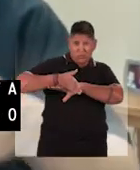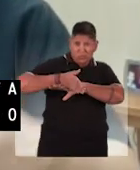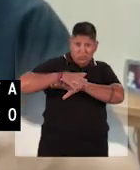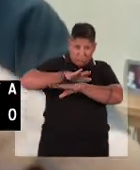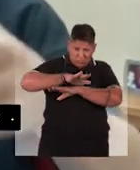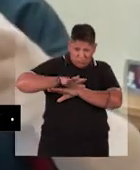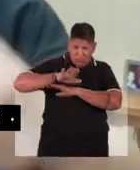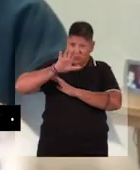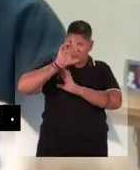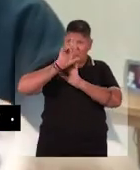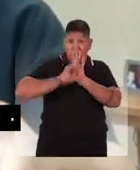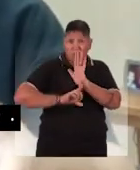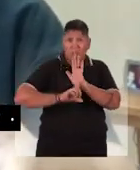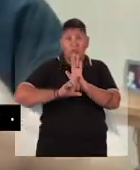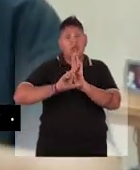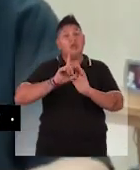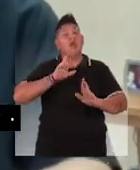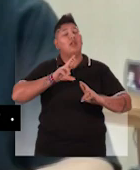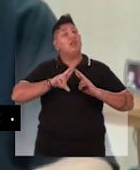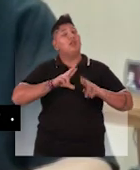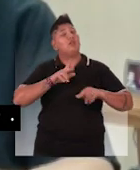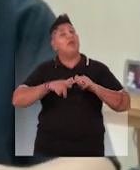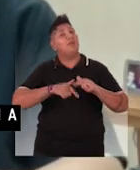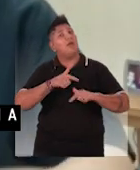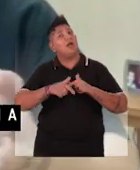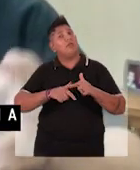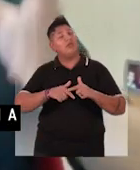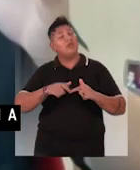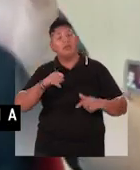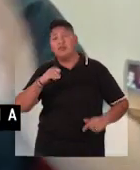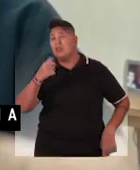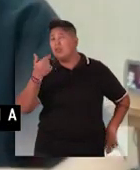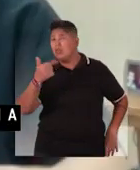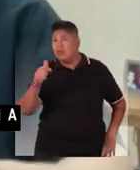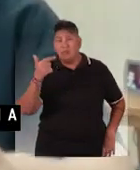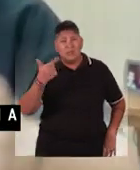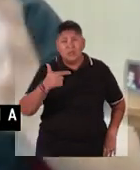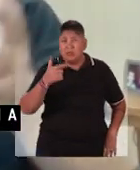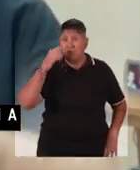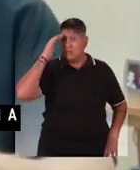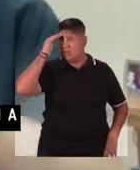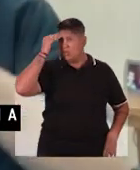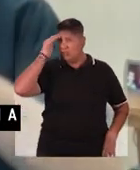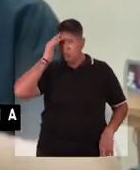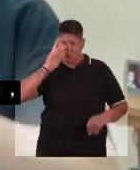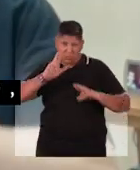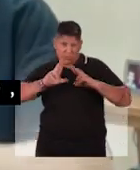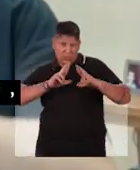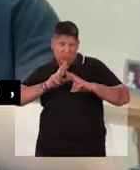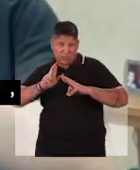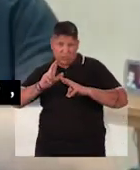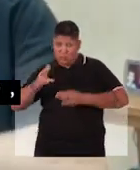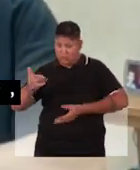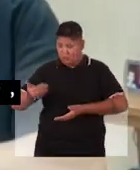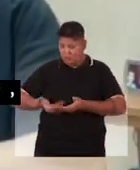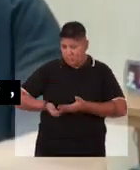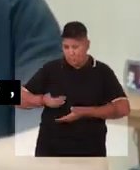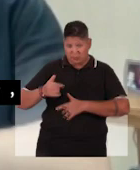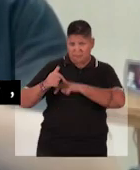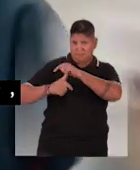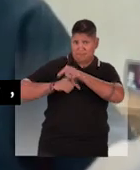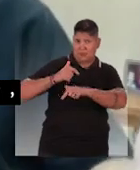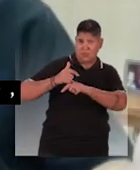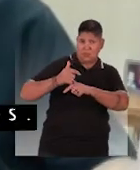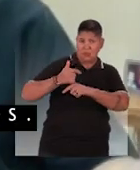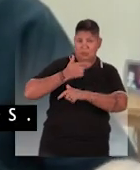entrada no mundo dos direitos é a relação de emprego. Então, se não se entender que há uma relação de emprego,